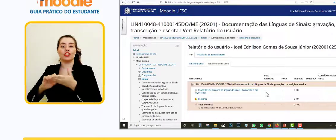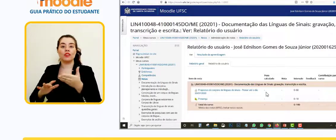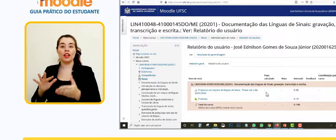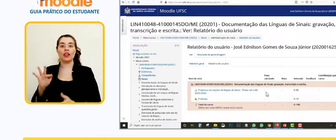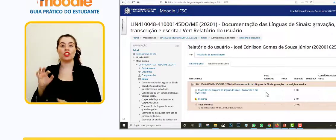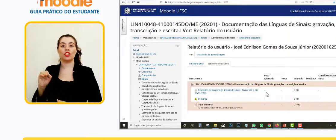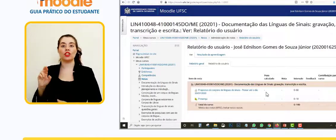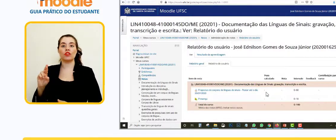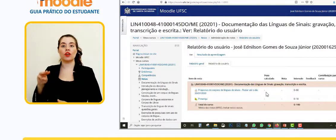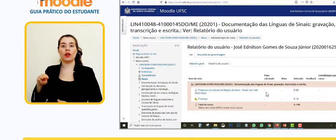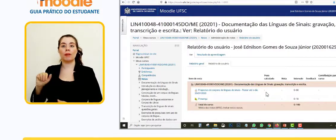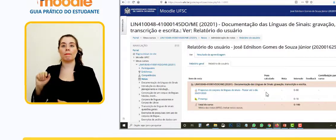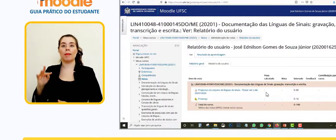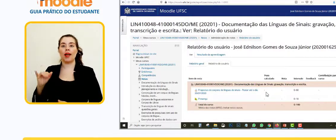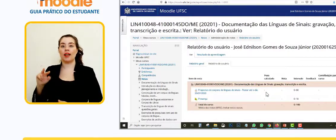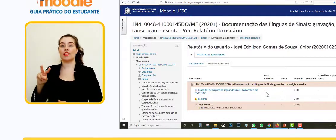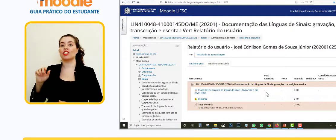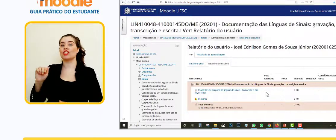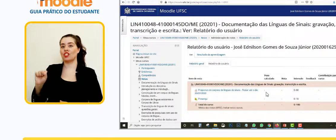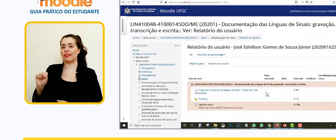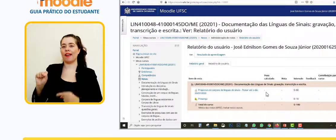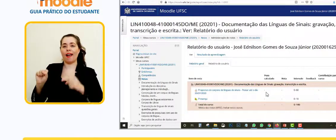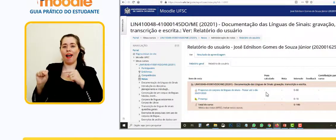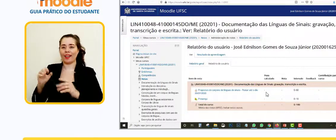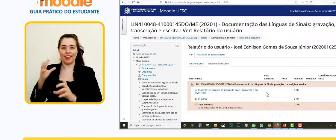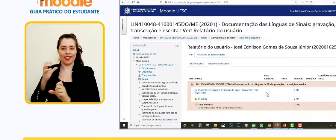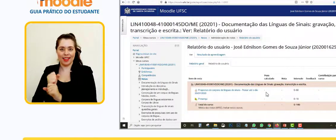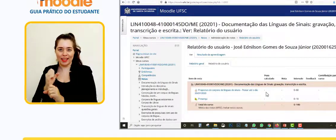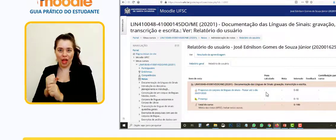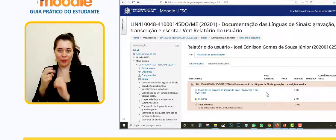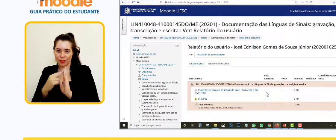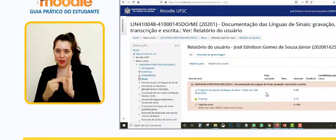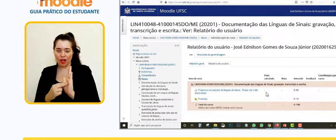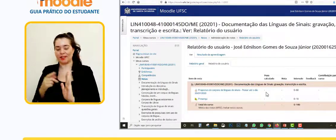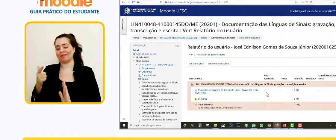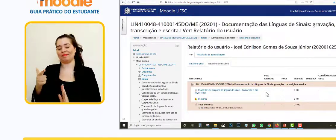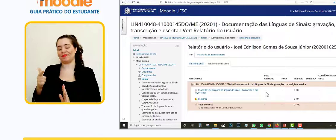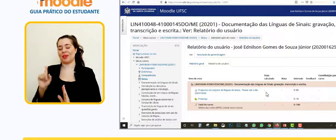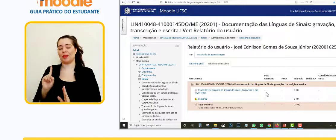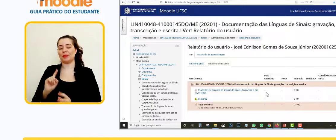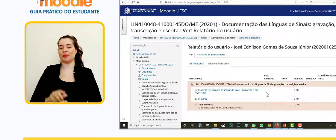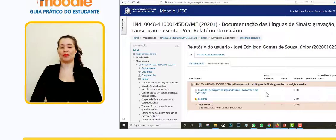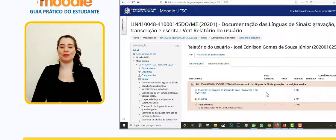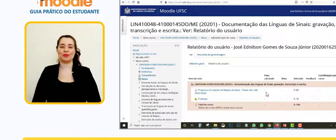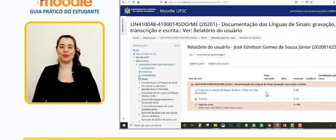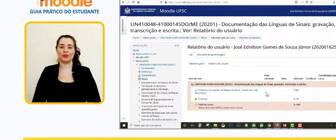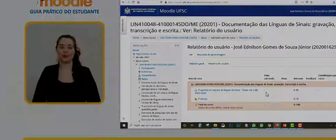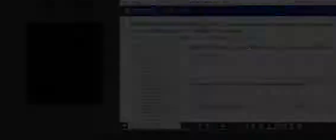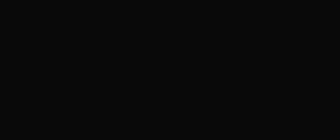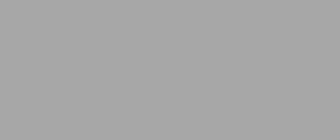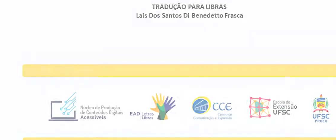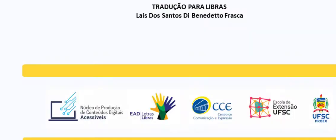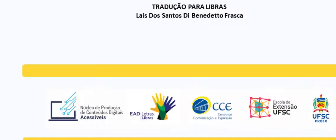tipo formativa e que, portanto, não participam do cálculo para sua nota final.